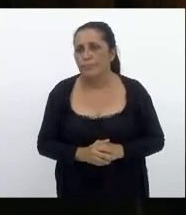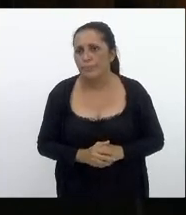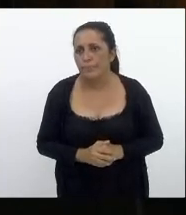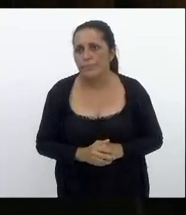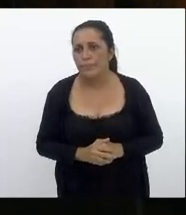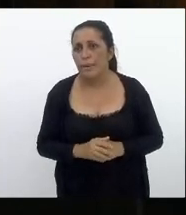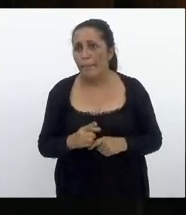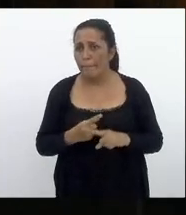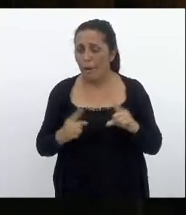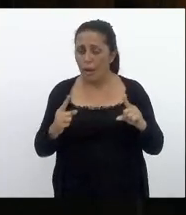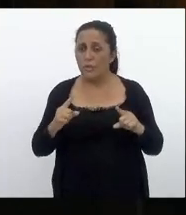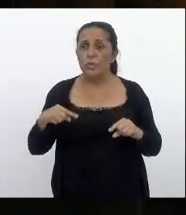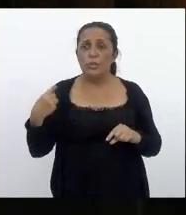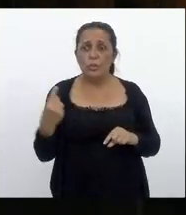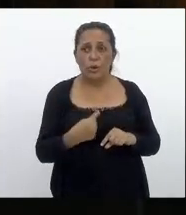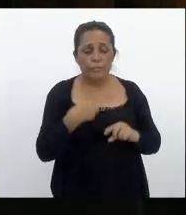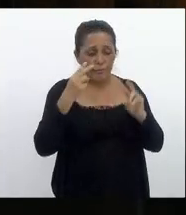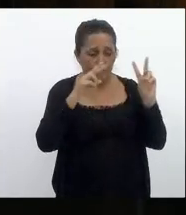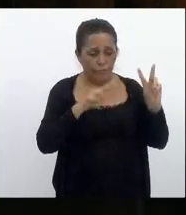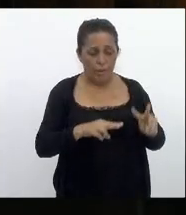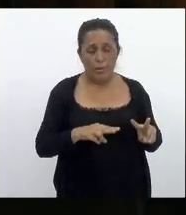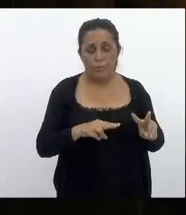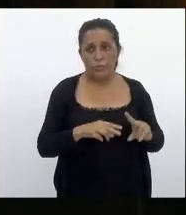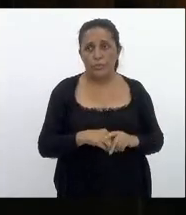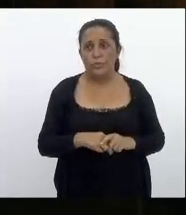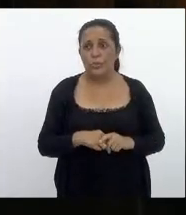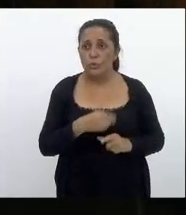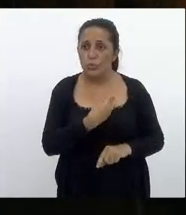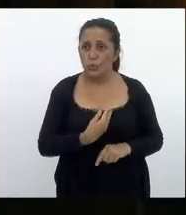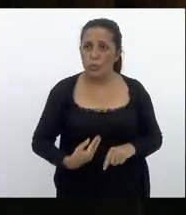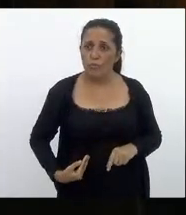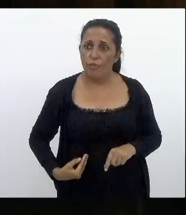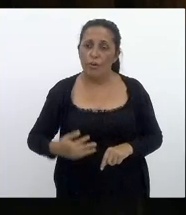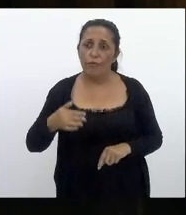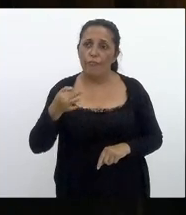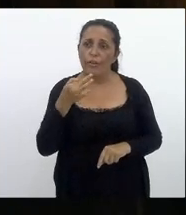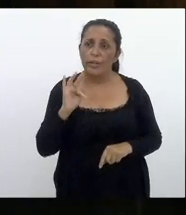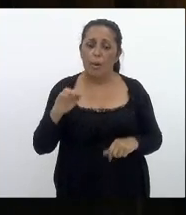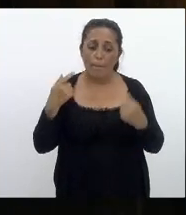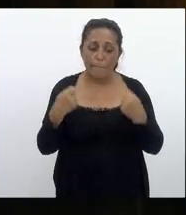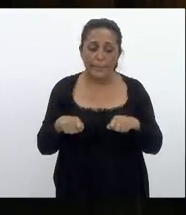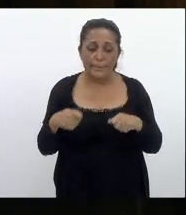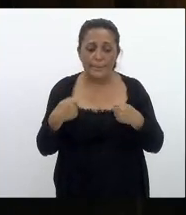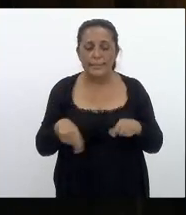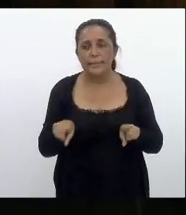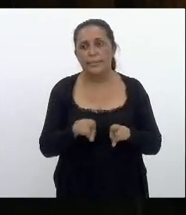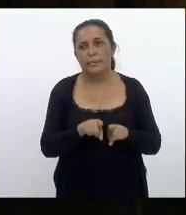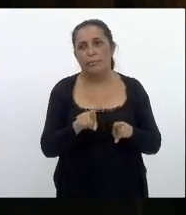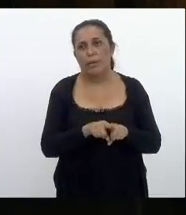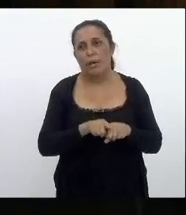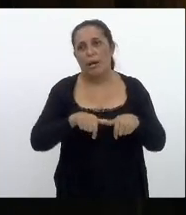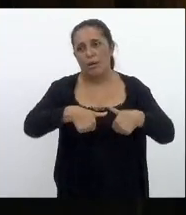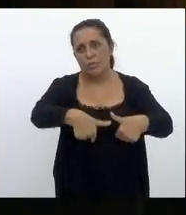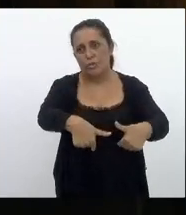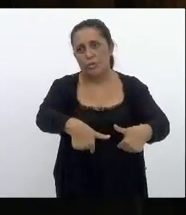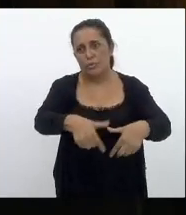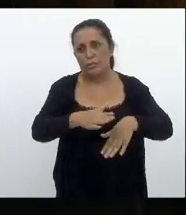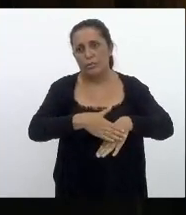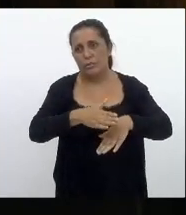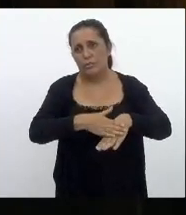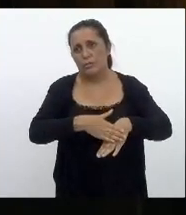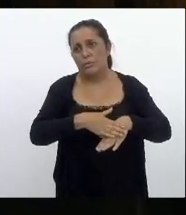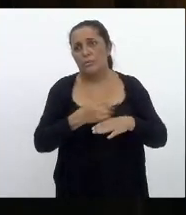nós vemos que o governo federal precisa também fazer a parte dele nós estamos